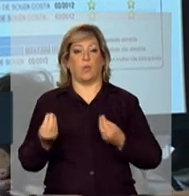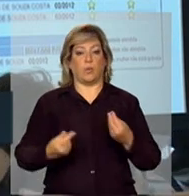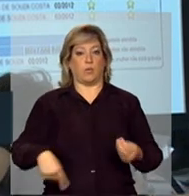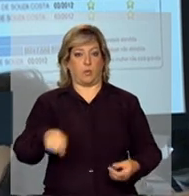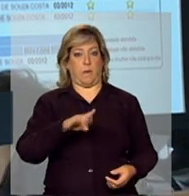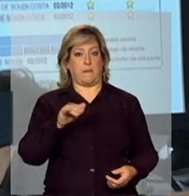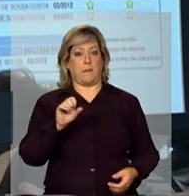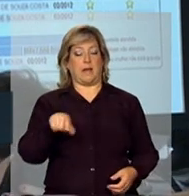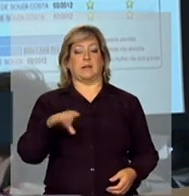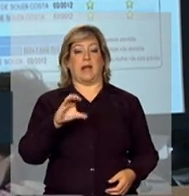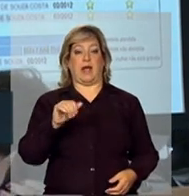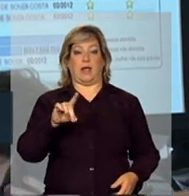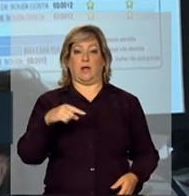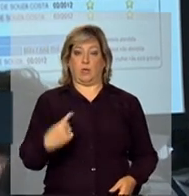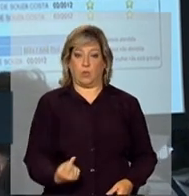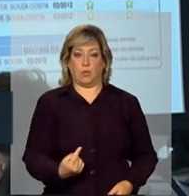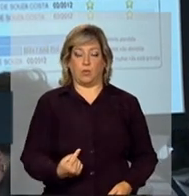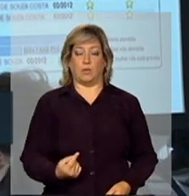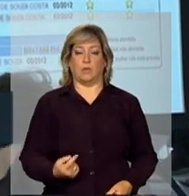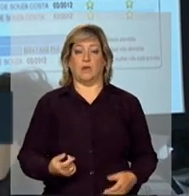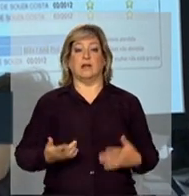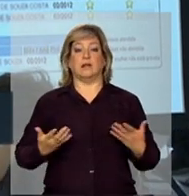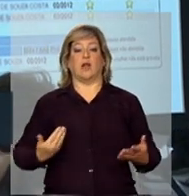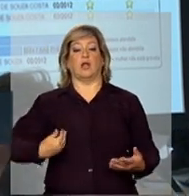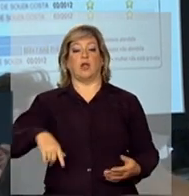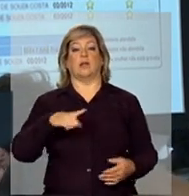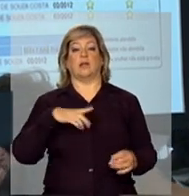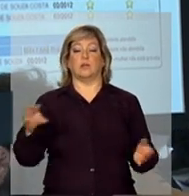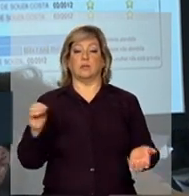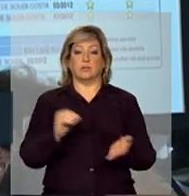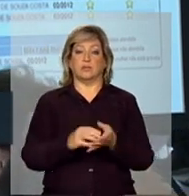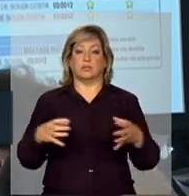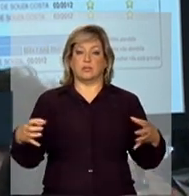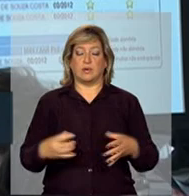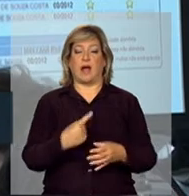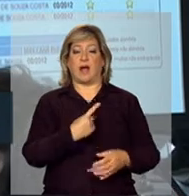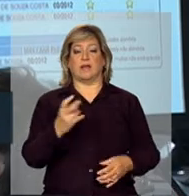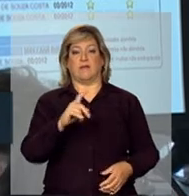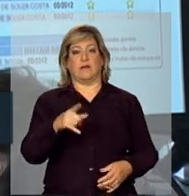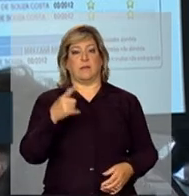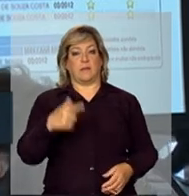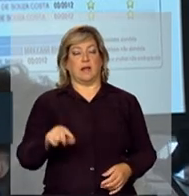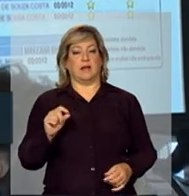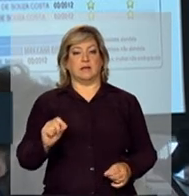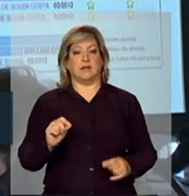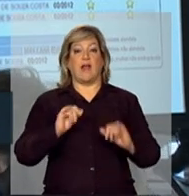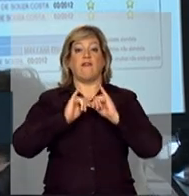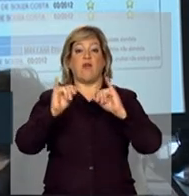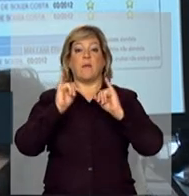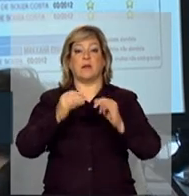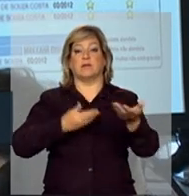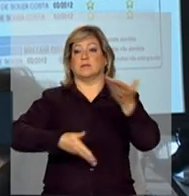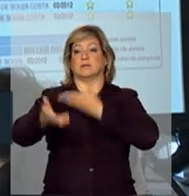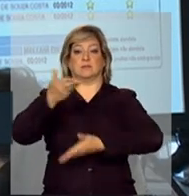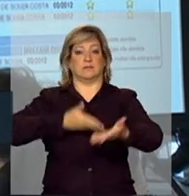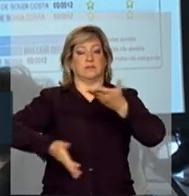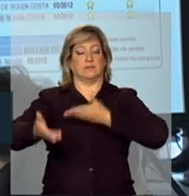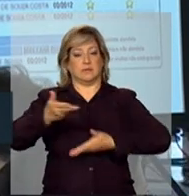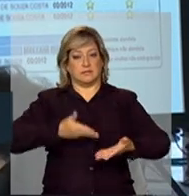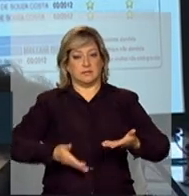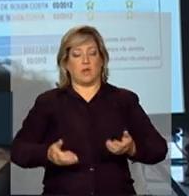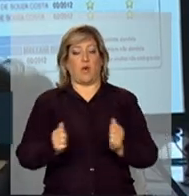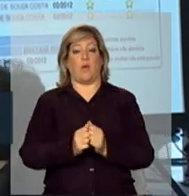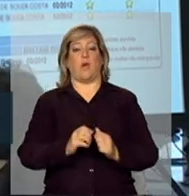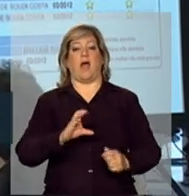do Cadastro Único, mas nós estamos incorporando cada vez mais, cruzando nossos bancos de dados. Então, nós estamos cruzando nossos bancos de dados